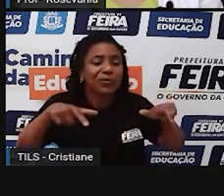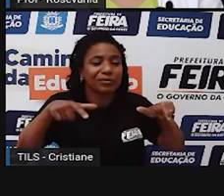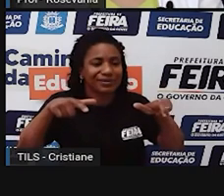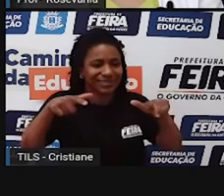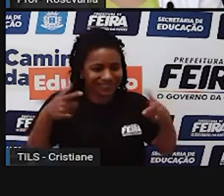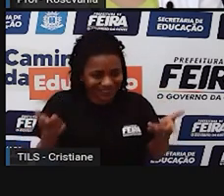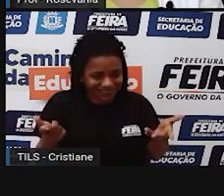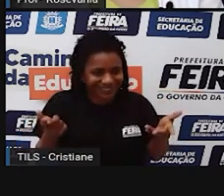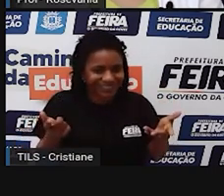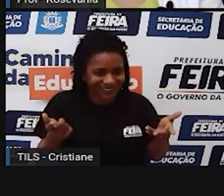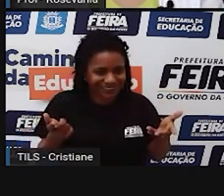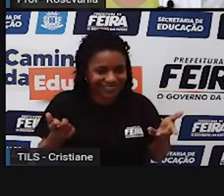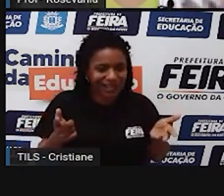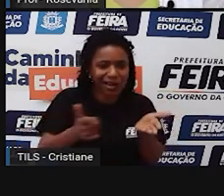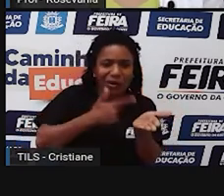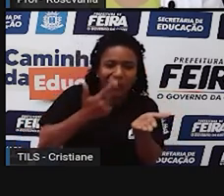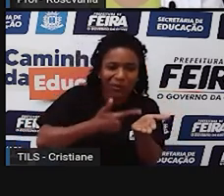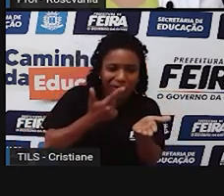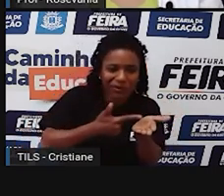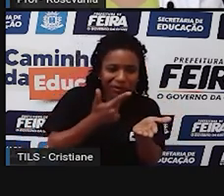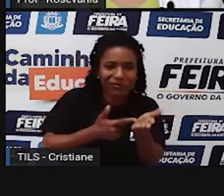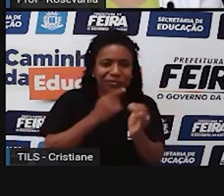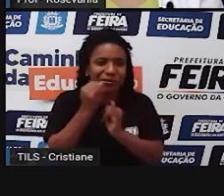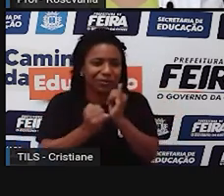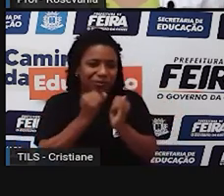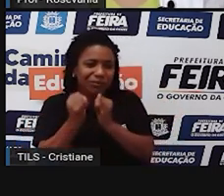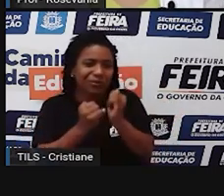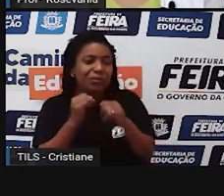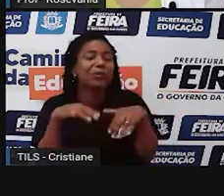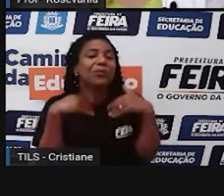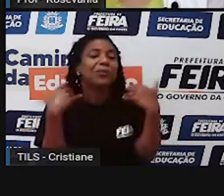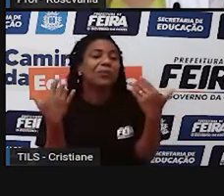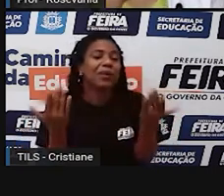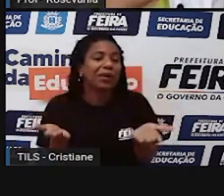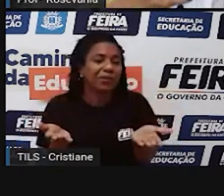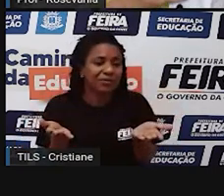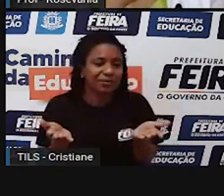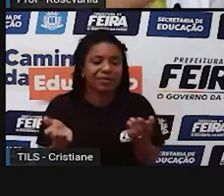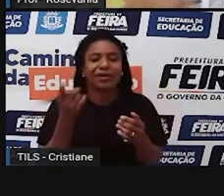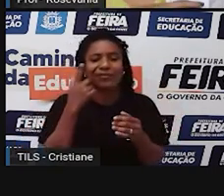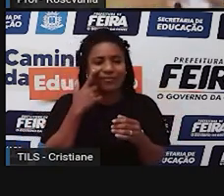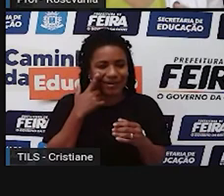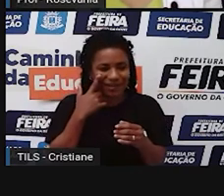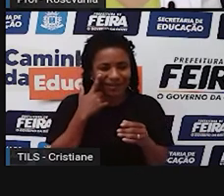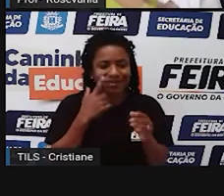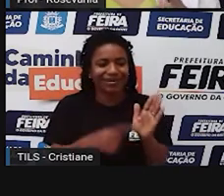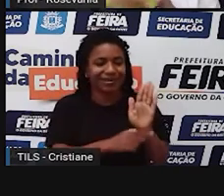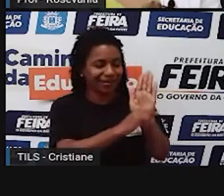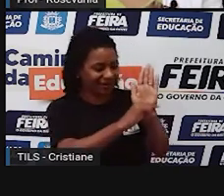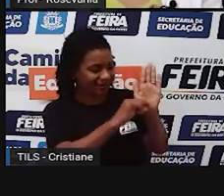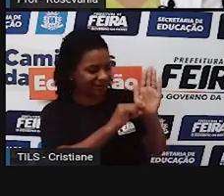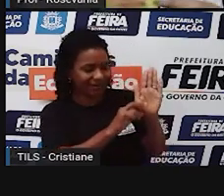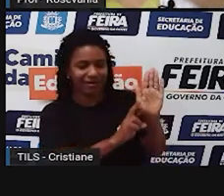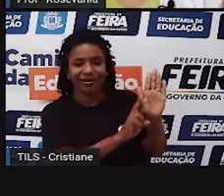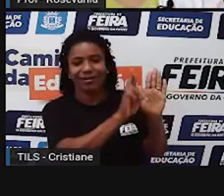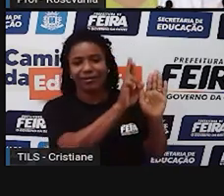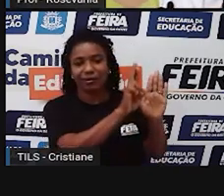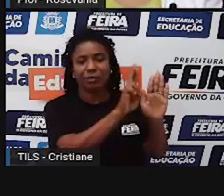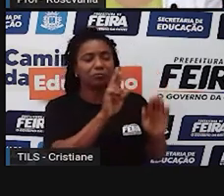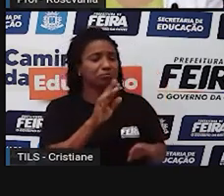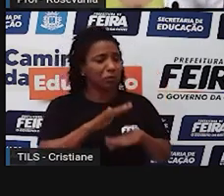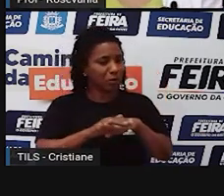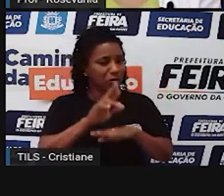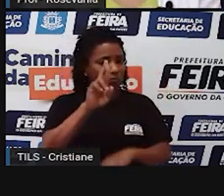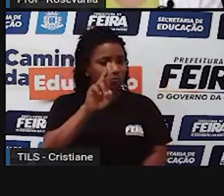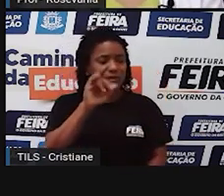foi que você viu isso? Onde é que você vai encontrar isso? Então, eu vou lá na fonte e vejo, ah, foi o IBGE, foi o